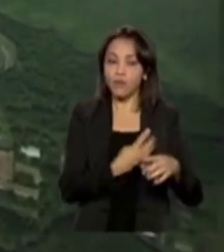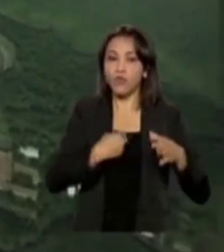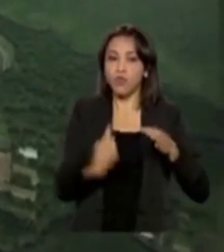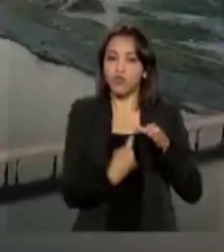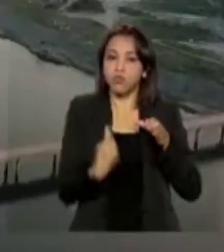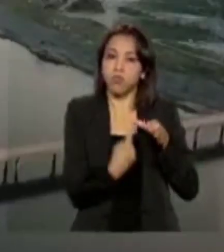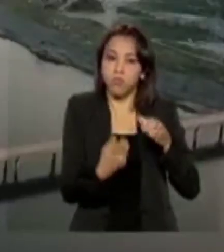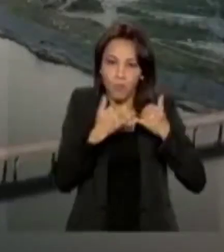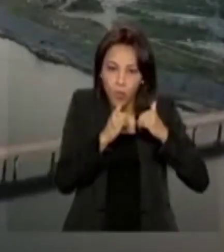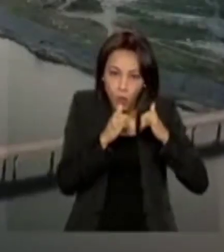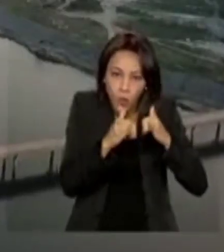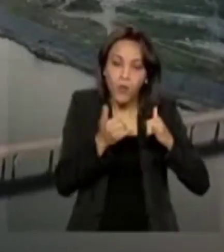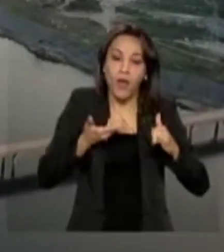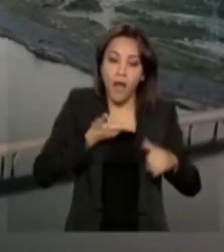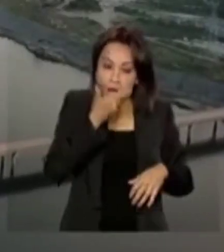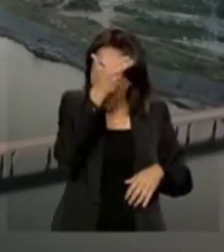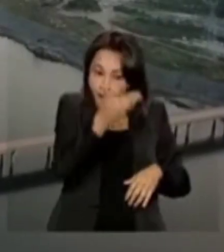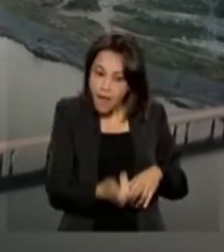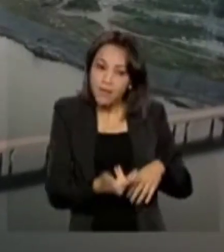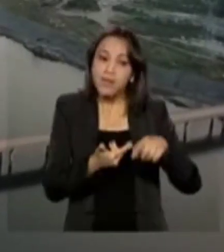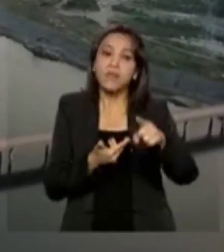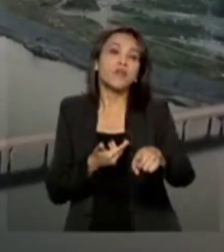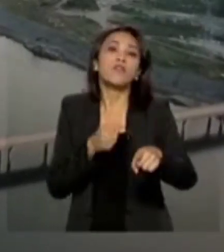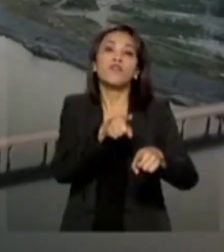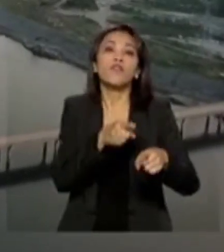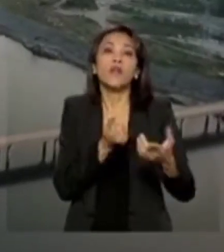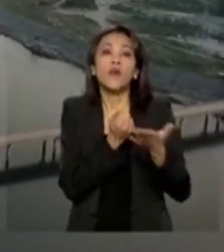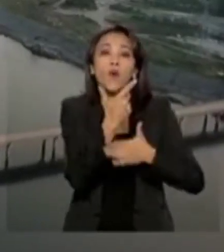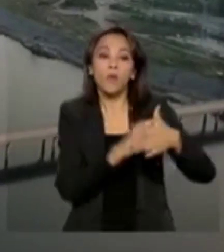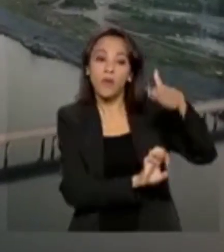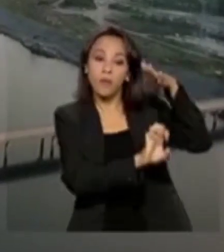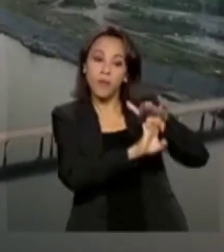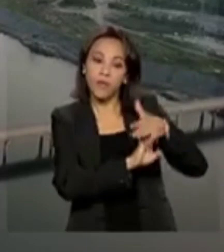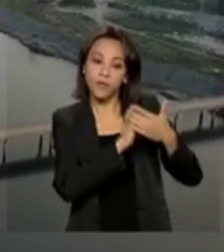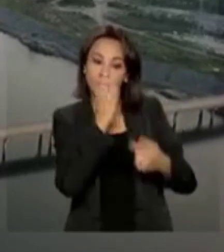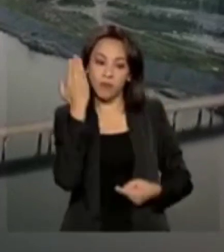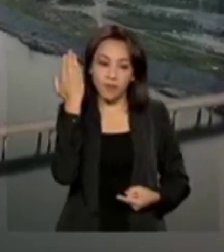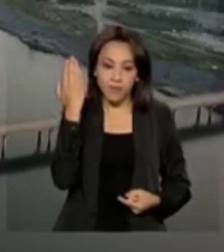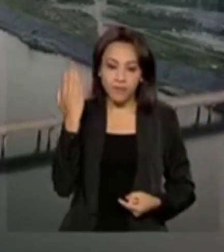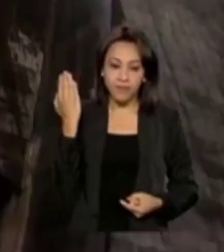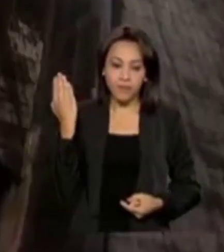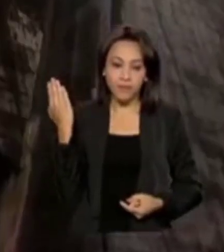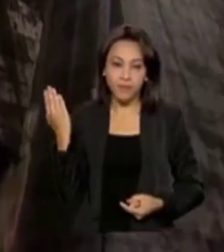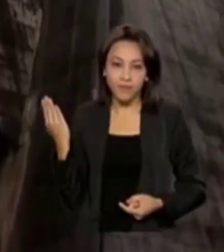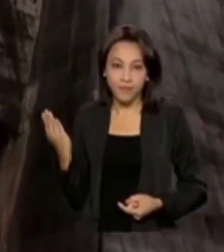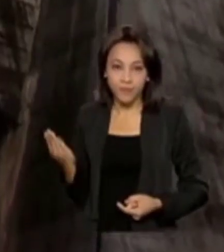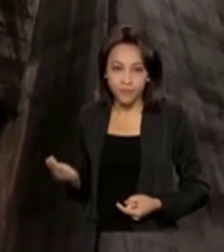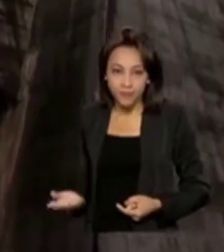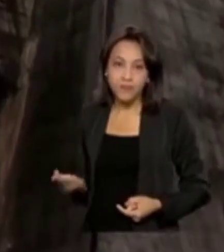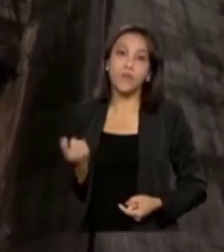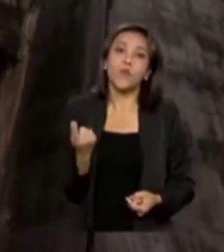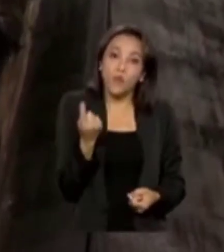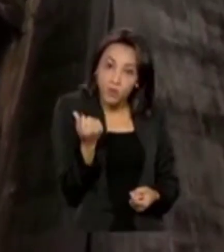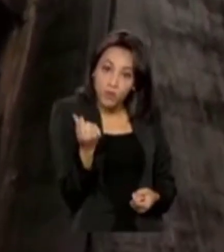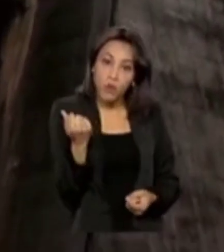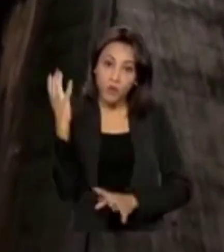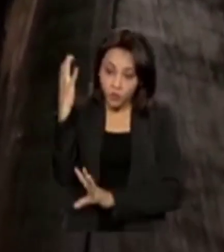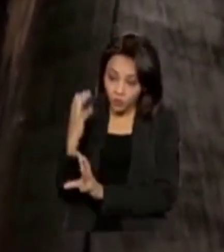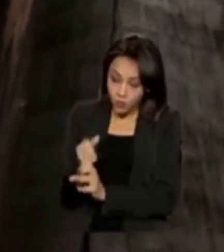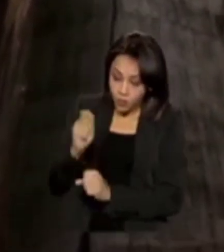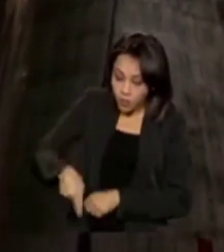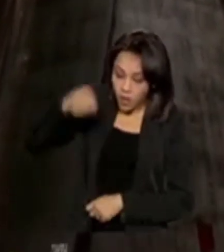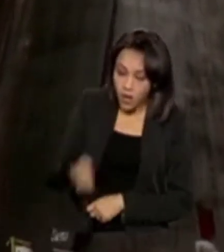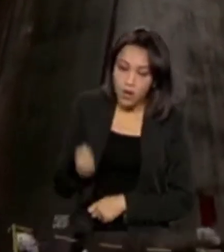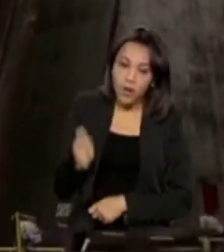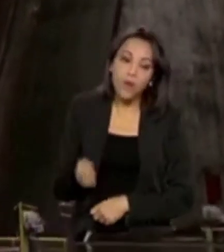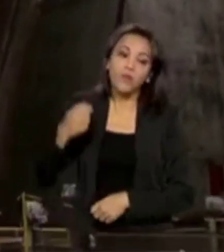elétrica. A energia foi adquirida pelas distribuidoras Semig, Coelba e Light. O preço médio de todo o leilão foi